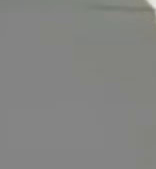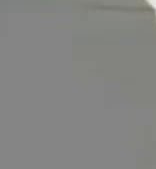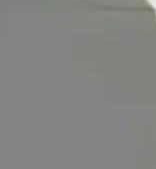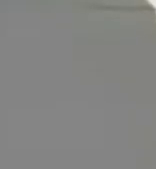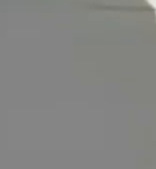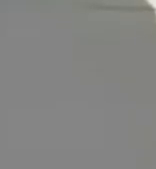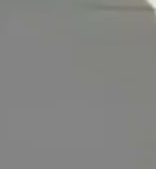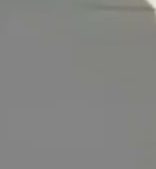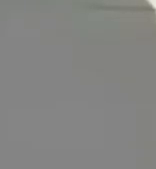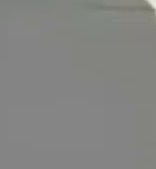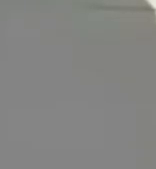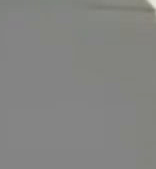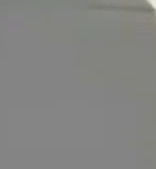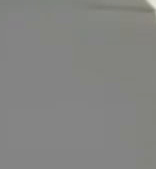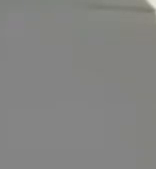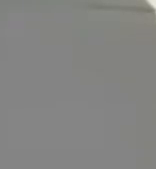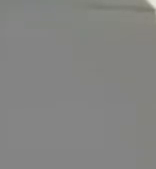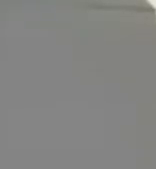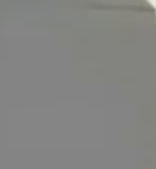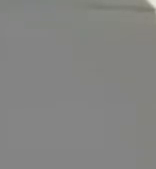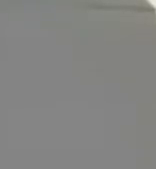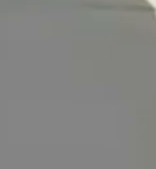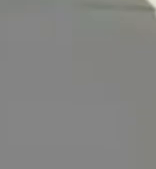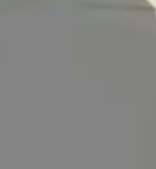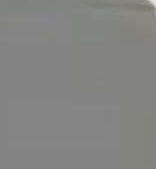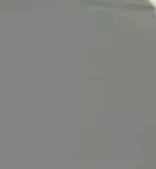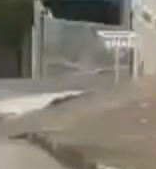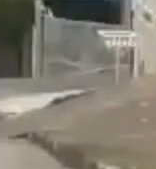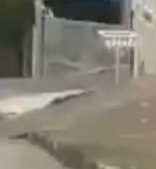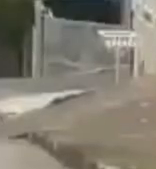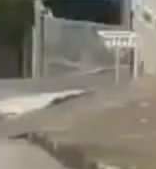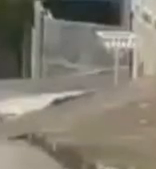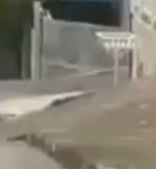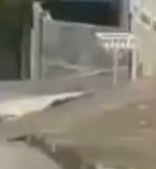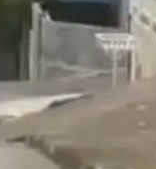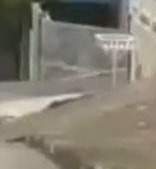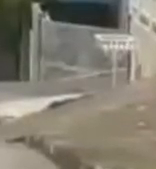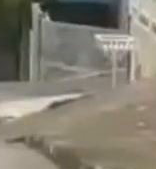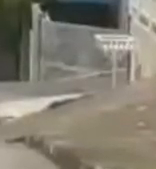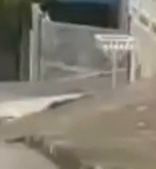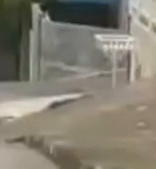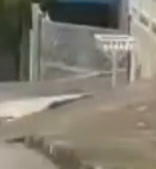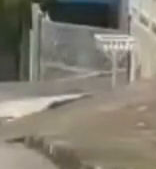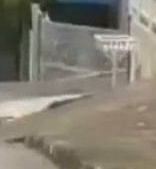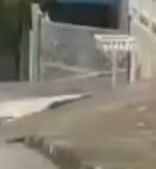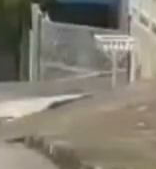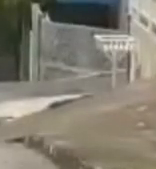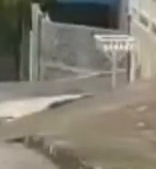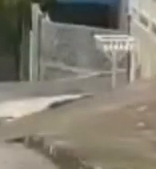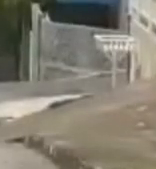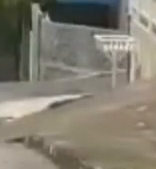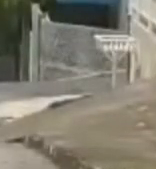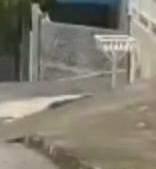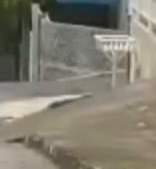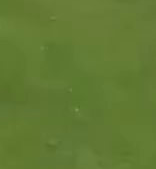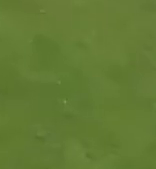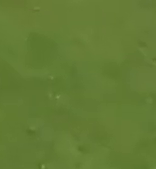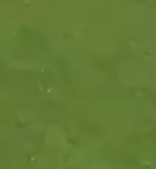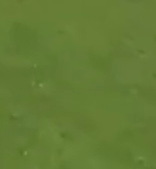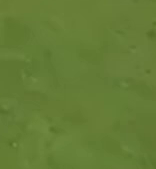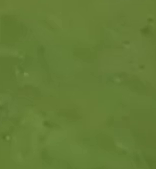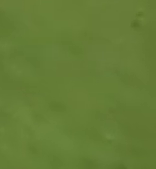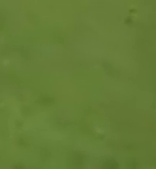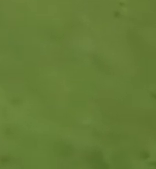margem esquerda, trechos da Estrada Geral do bairro Lagoa, as ruas do loteamento Jardim Esperança, na margem esquerda,